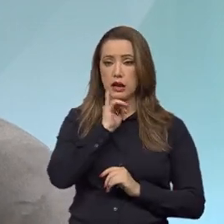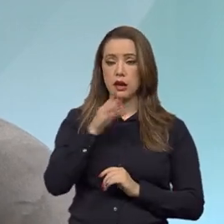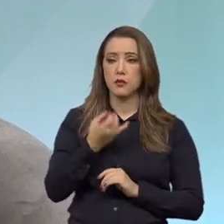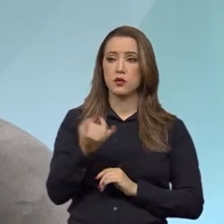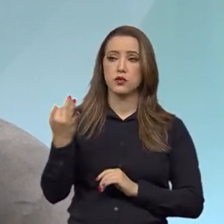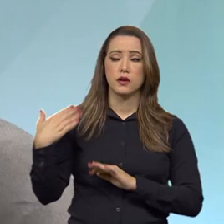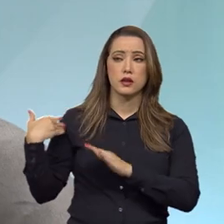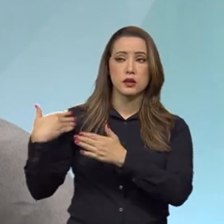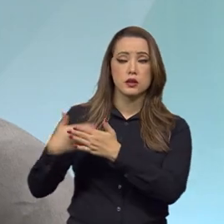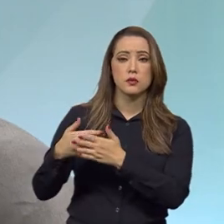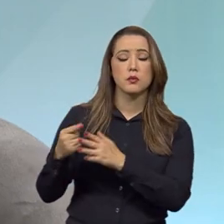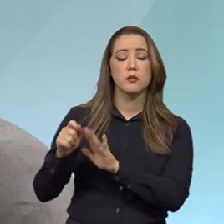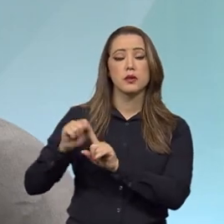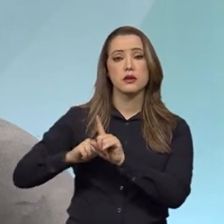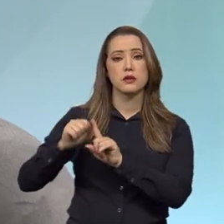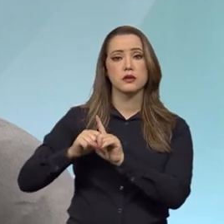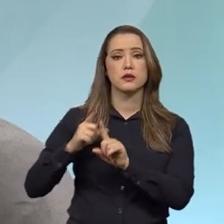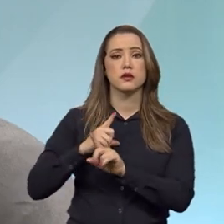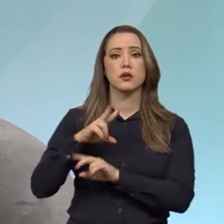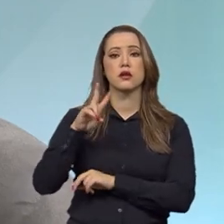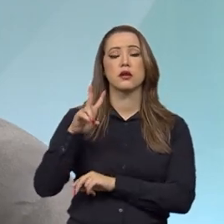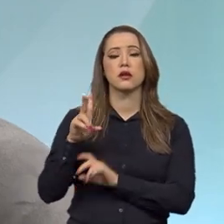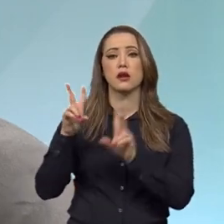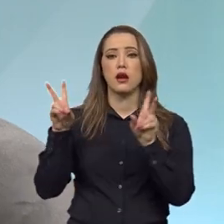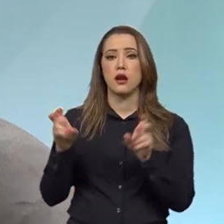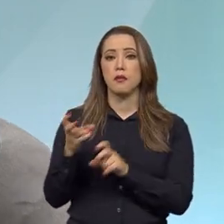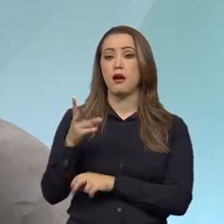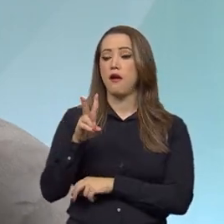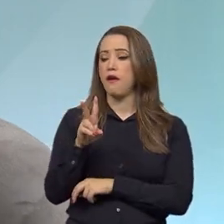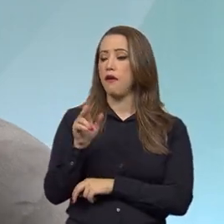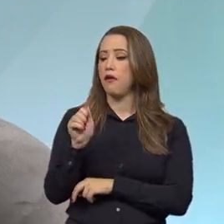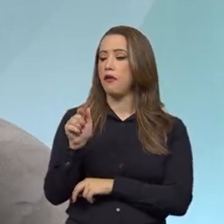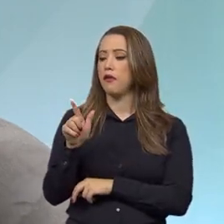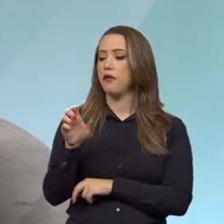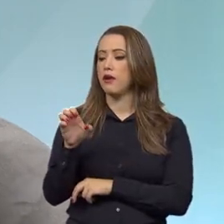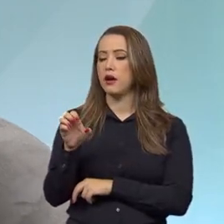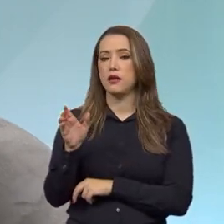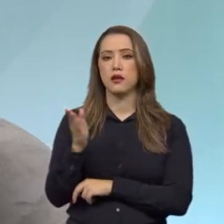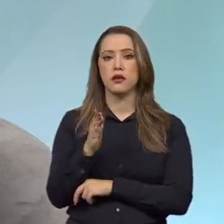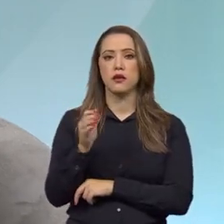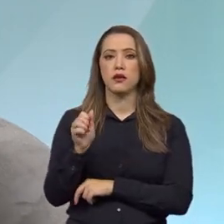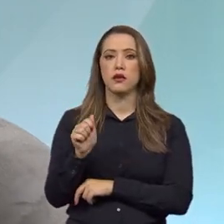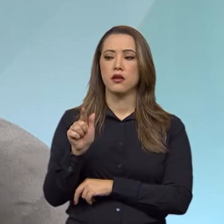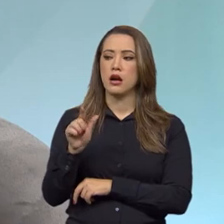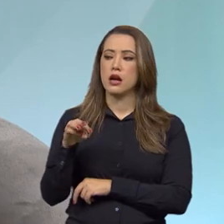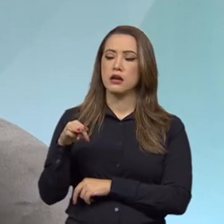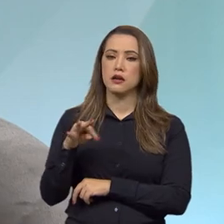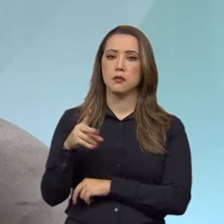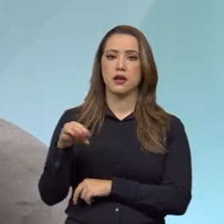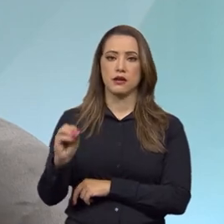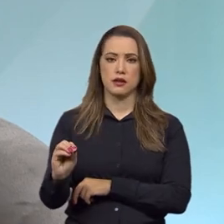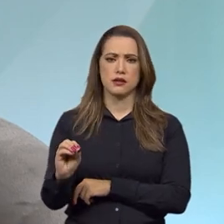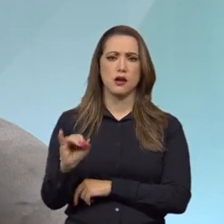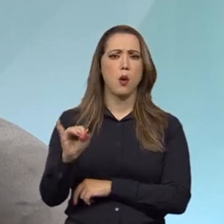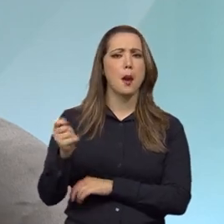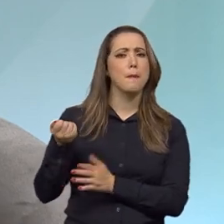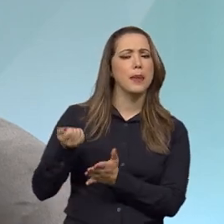vales, vale alimentação. Que existia uma discussão se o vale alimentação era pagamento de